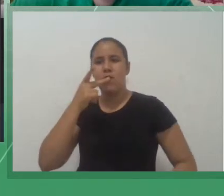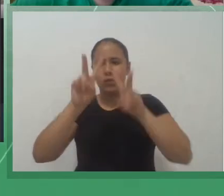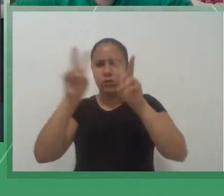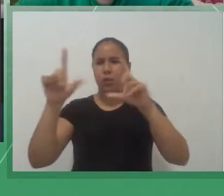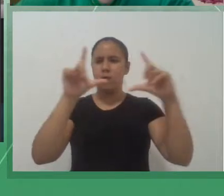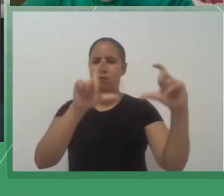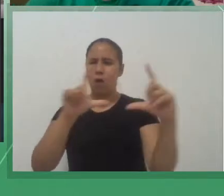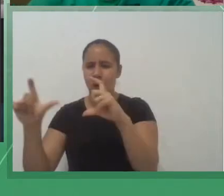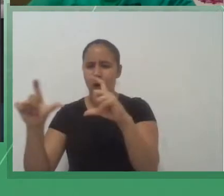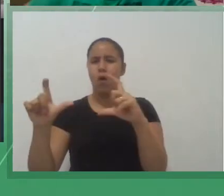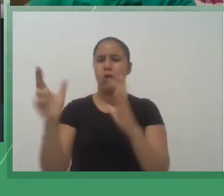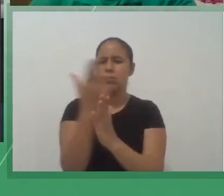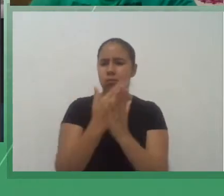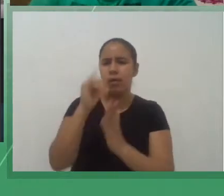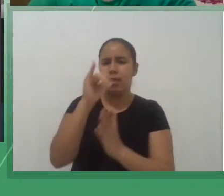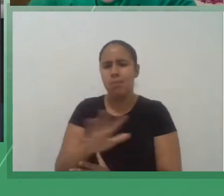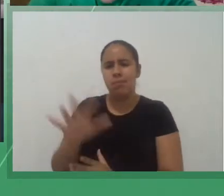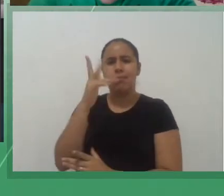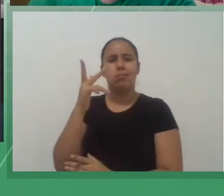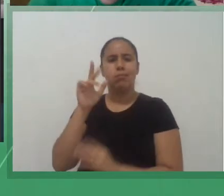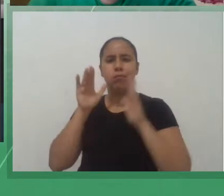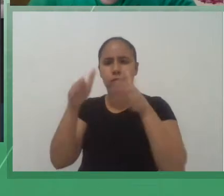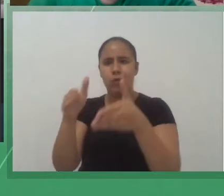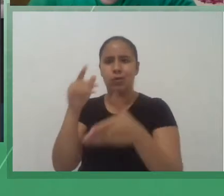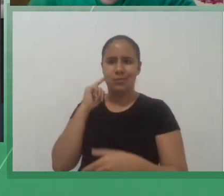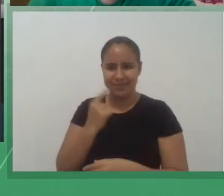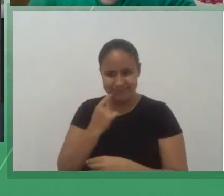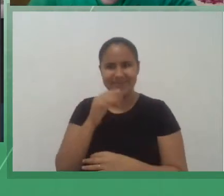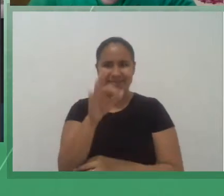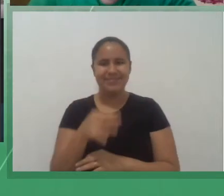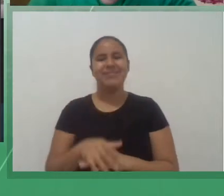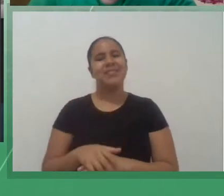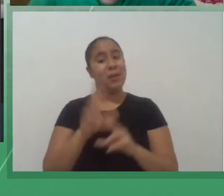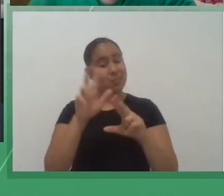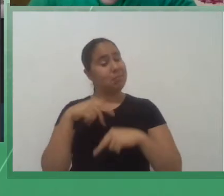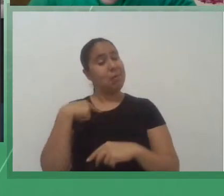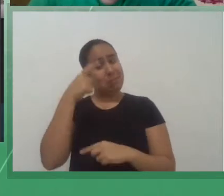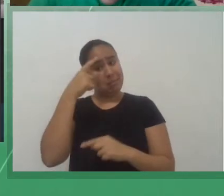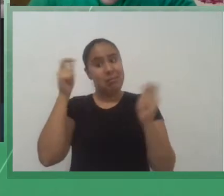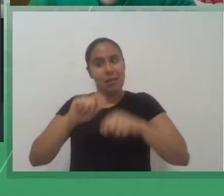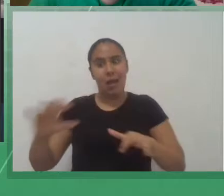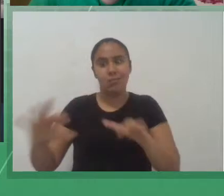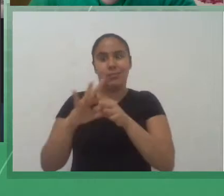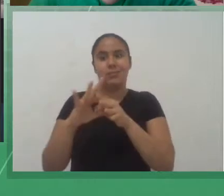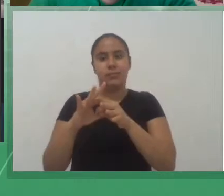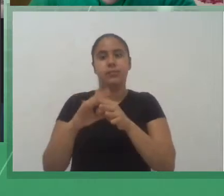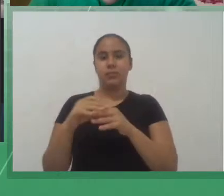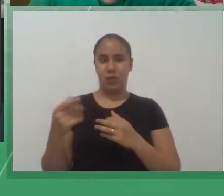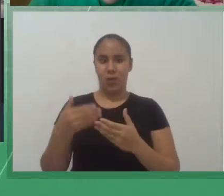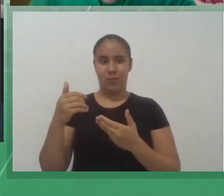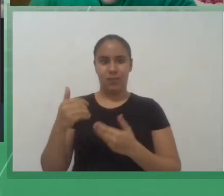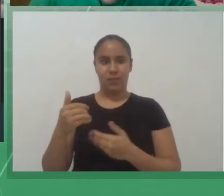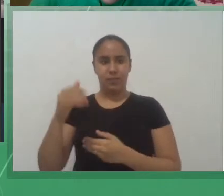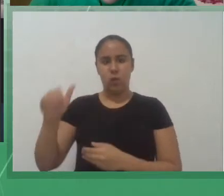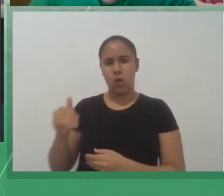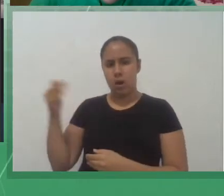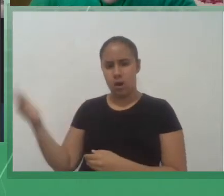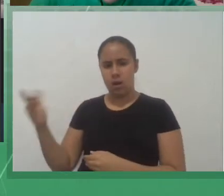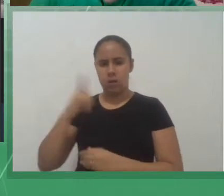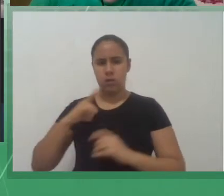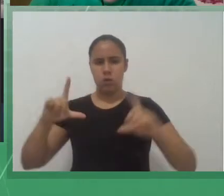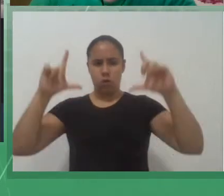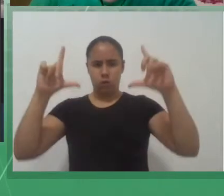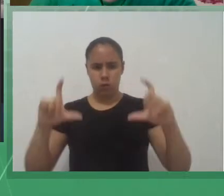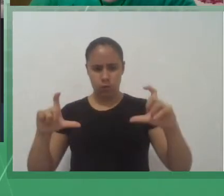que a gente pode usar então aqui ao lado coloquei uma fotografia ilustrativa vegetação do cerrado é uma fotografia de Farcas em